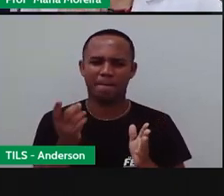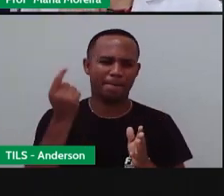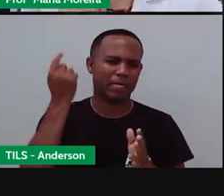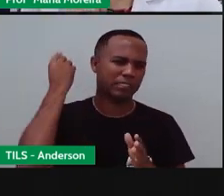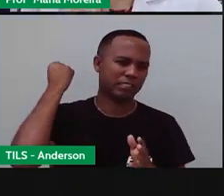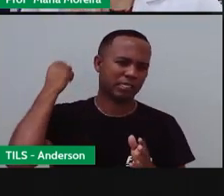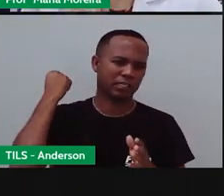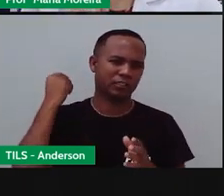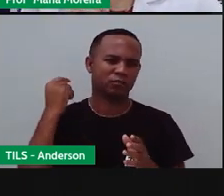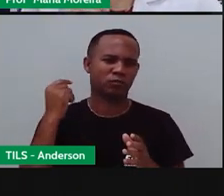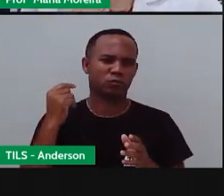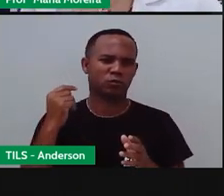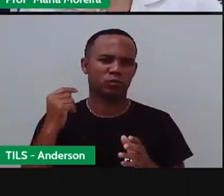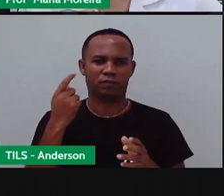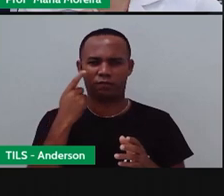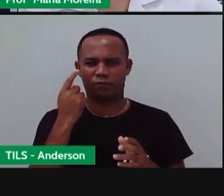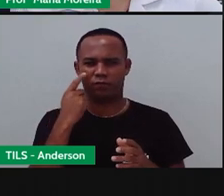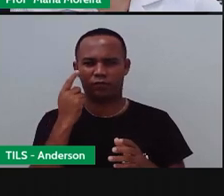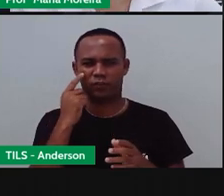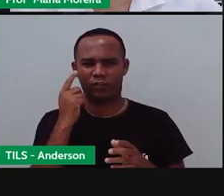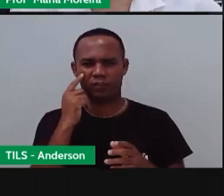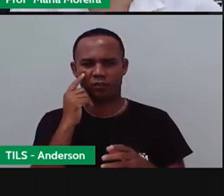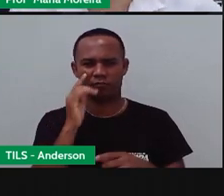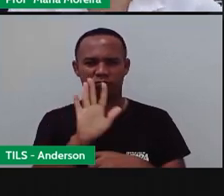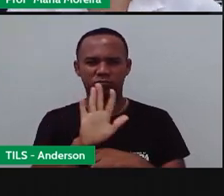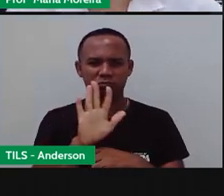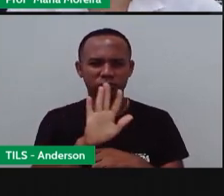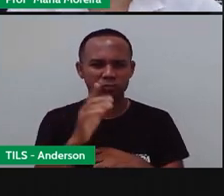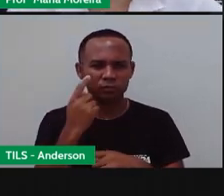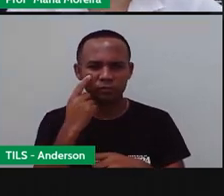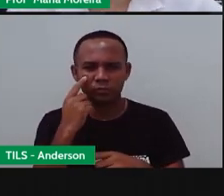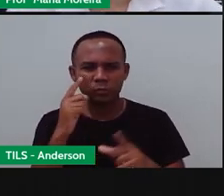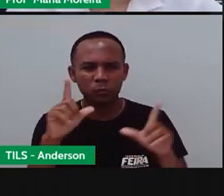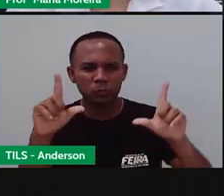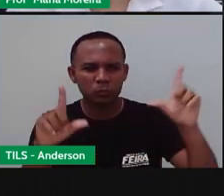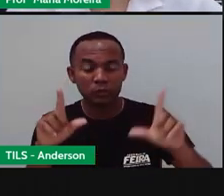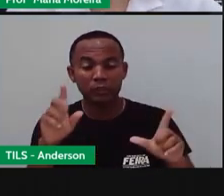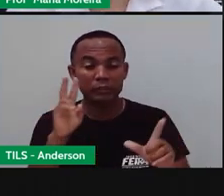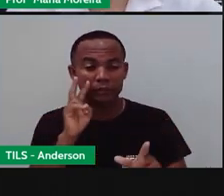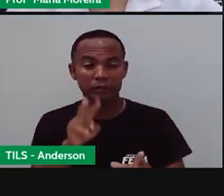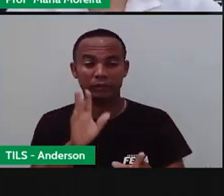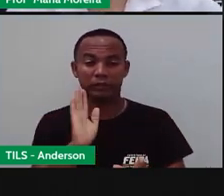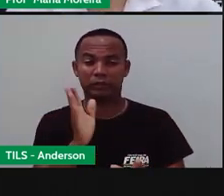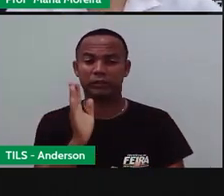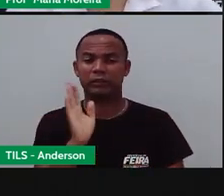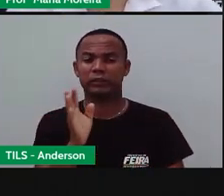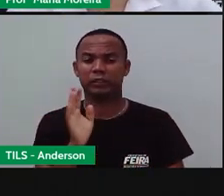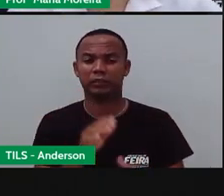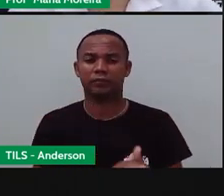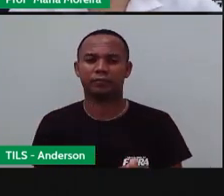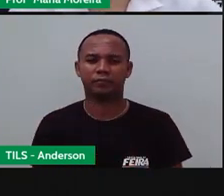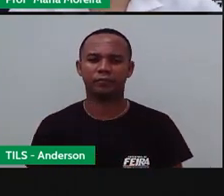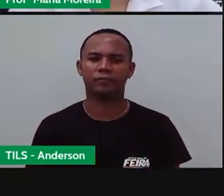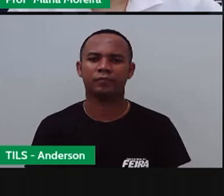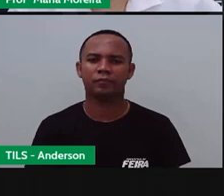Sobre essa viagem No tempo Bem interessante Mas será? Vamos descobrir